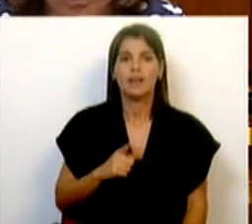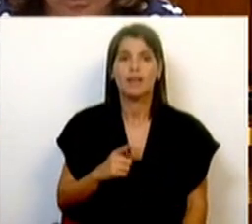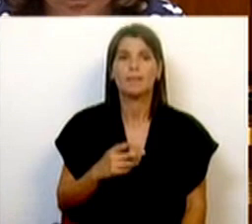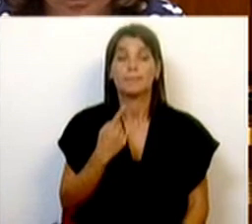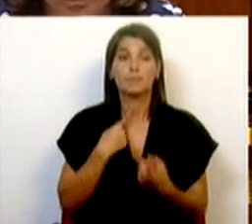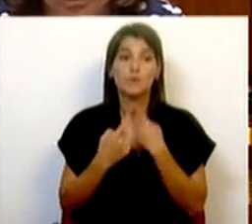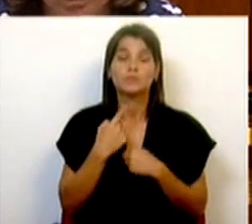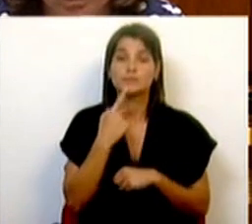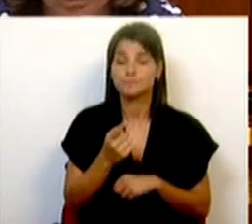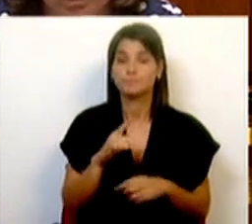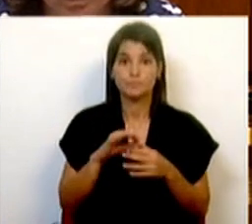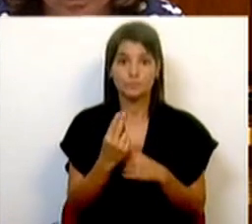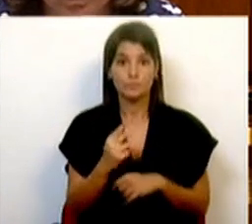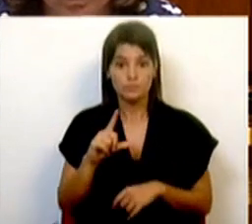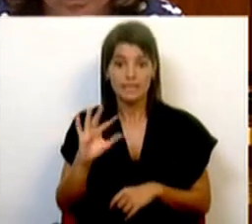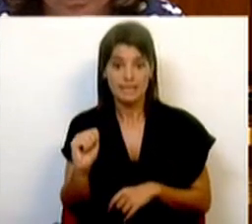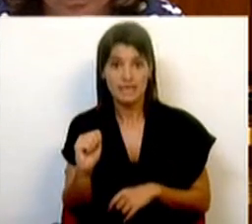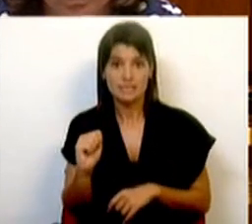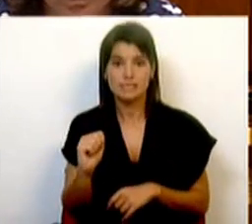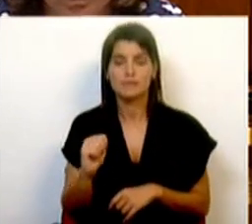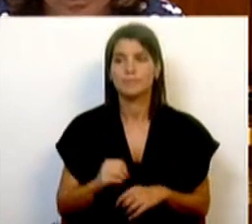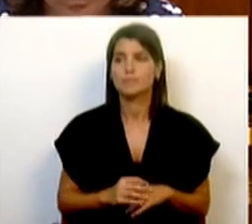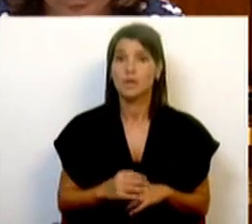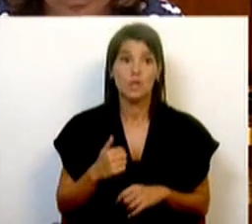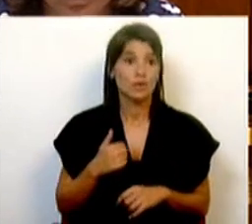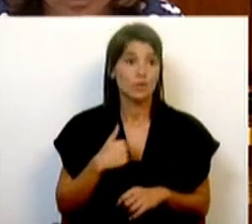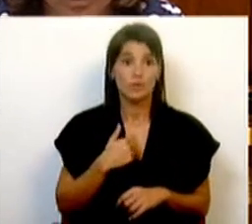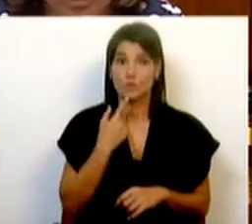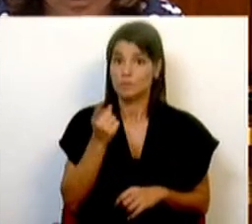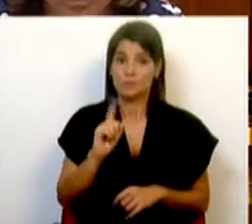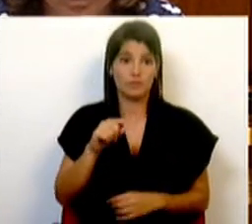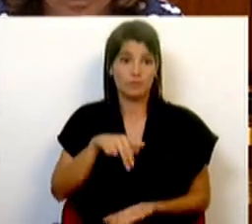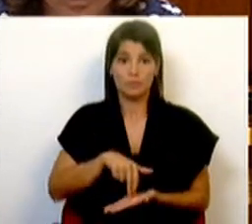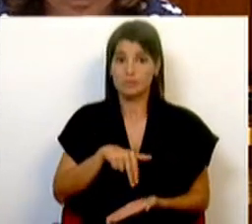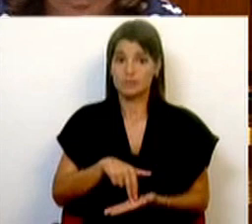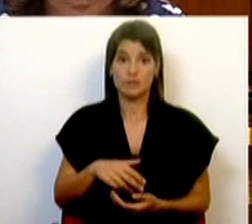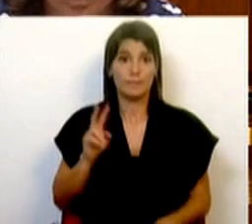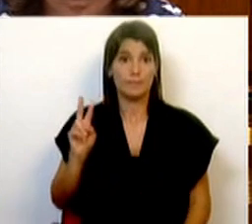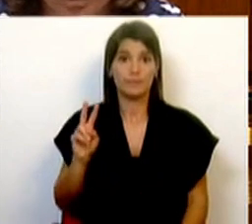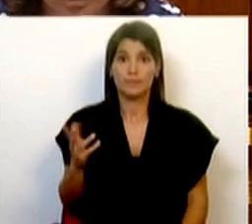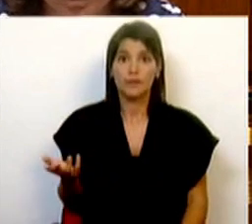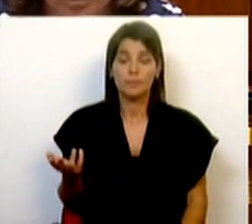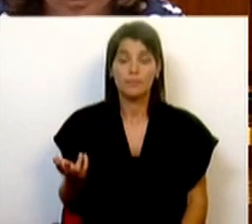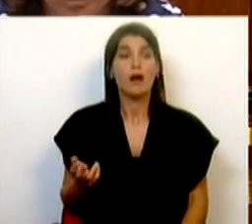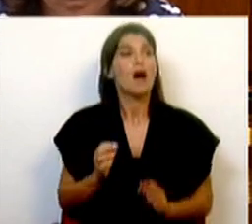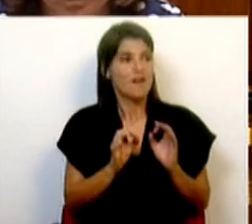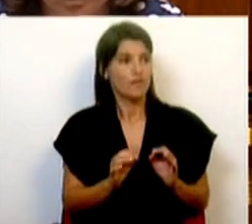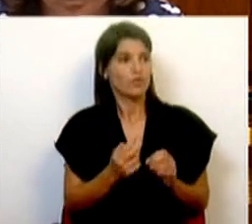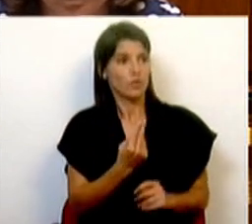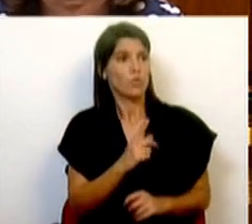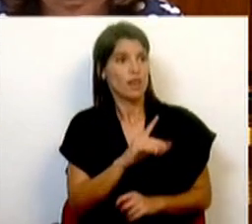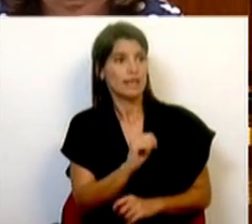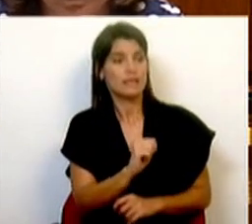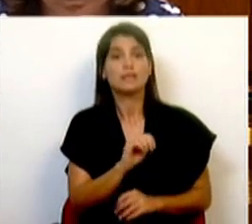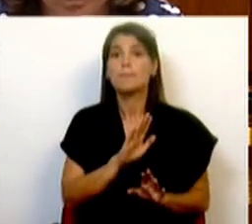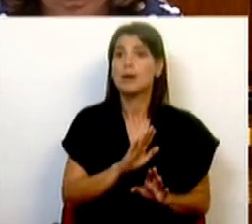questões que colocou para dizer que sobre as OLS, então, sobre as Unidades de Procurso de Saúde, é que eu não percebo mesmo a posição do PSD. O PSD é a favor das OLS desde que